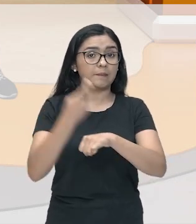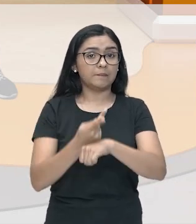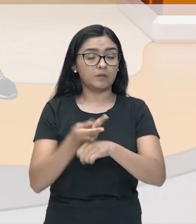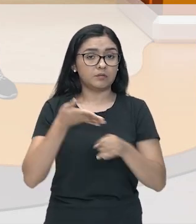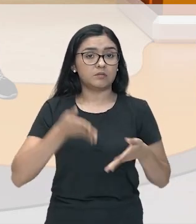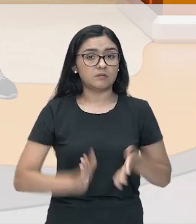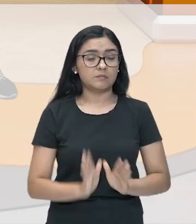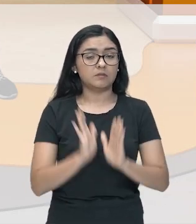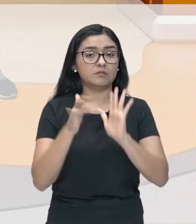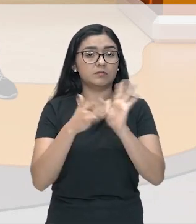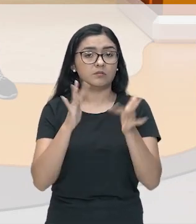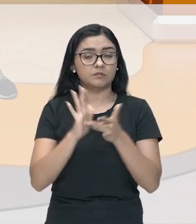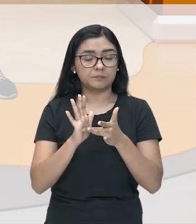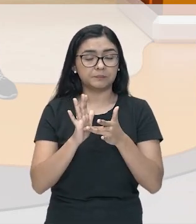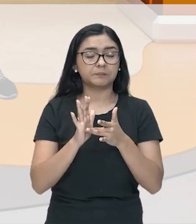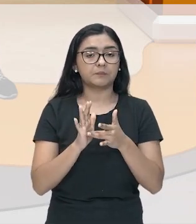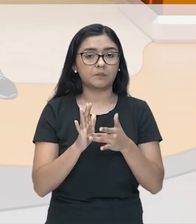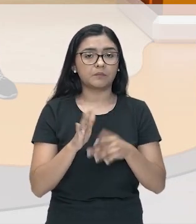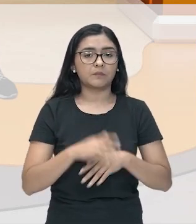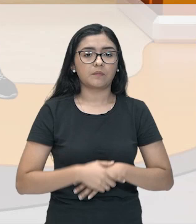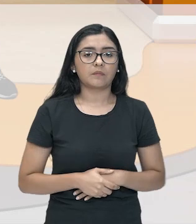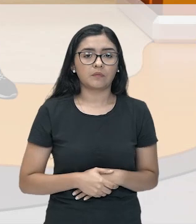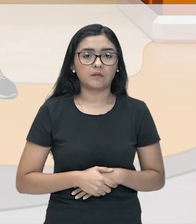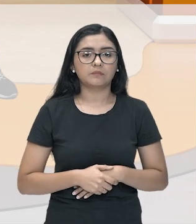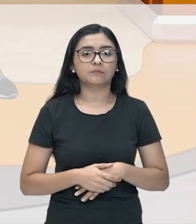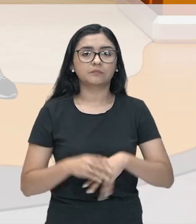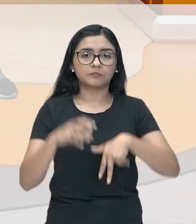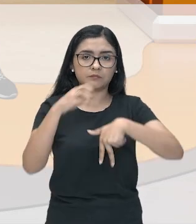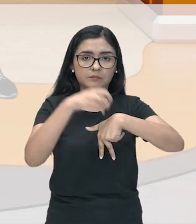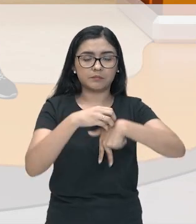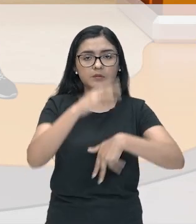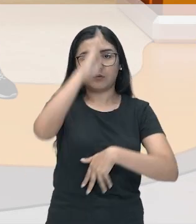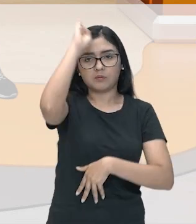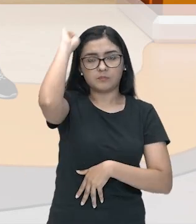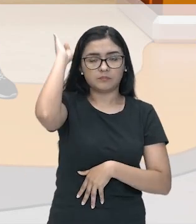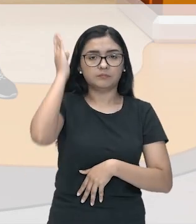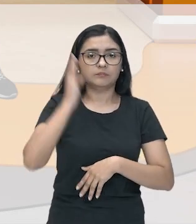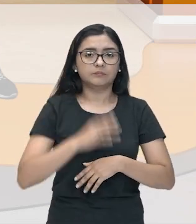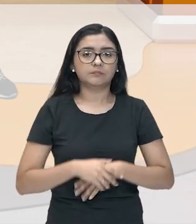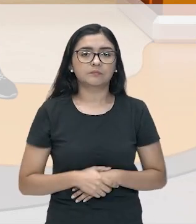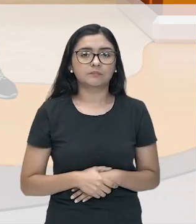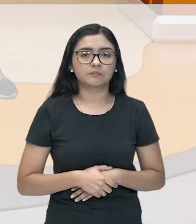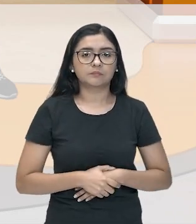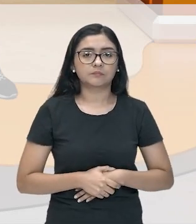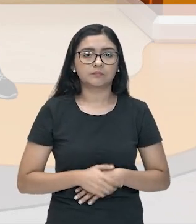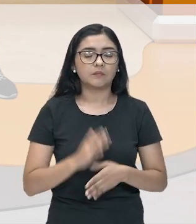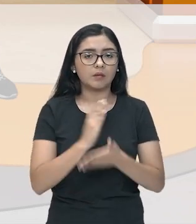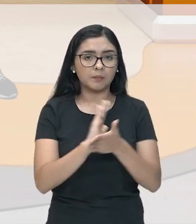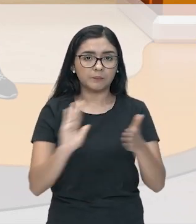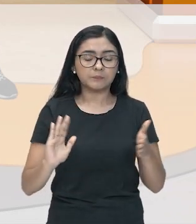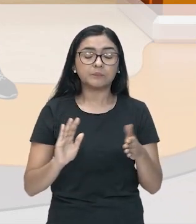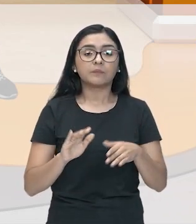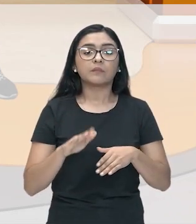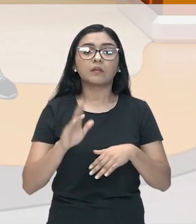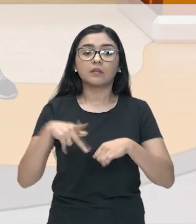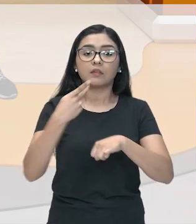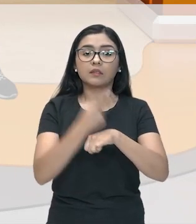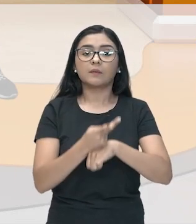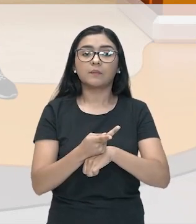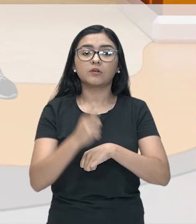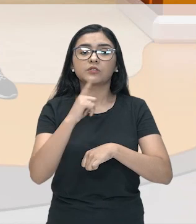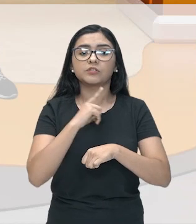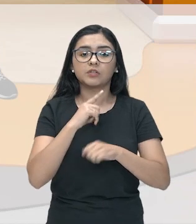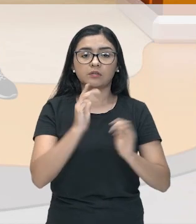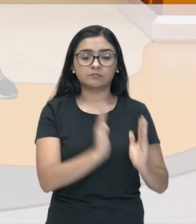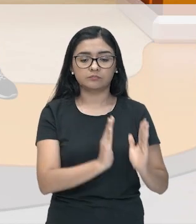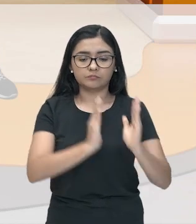Cristo, tá? Foi a queda do Império Romano do Ocidente. Depois da Antiguidade, segundo